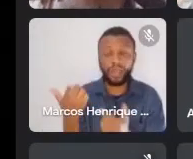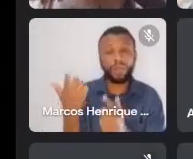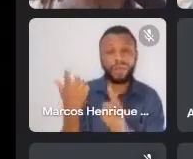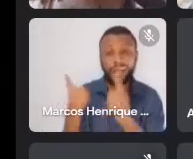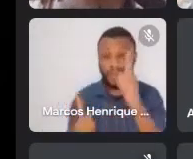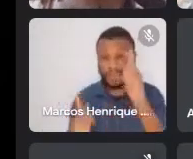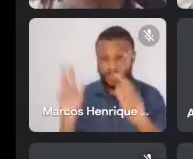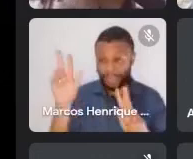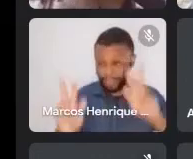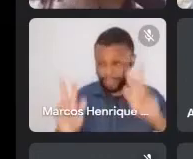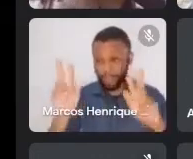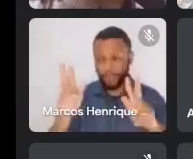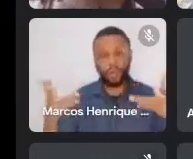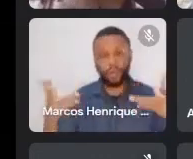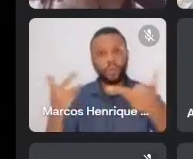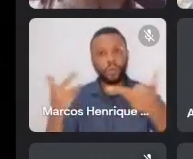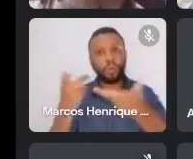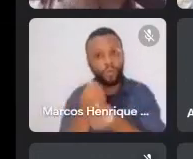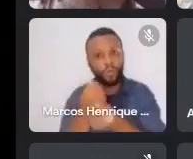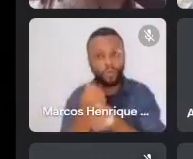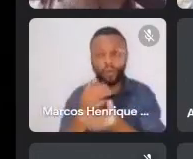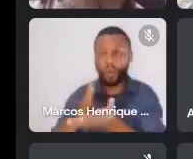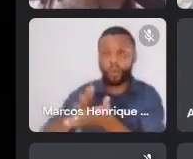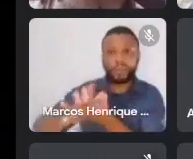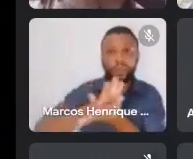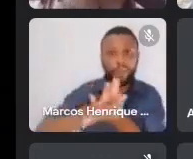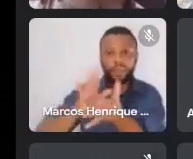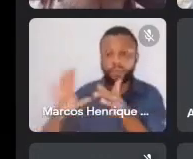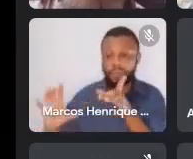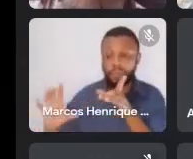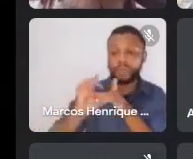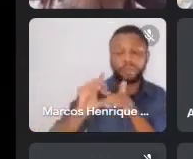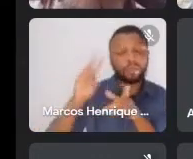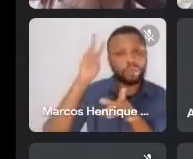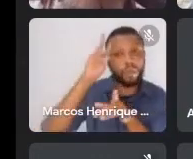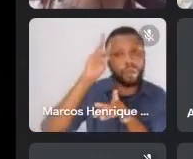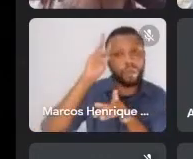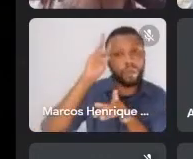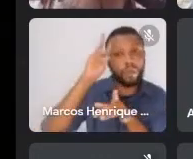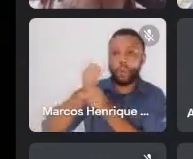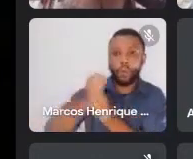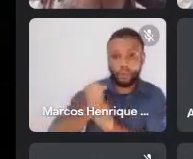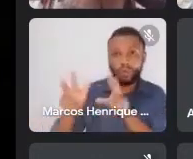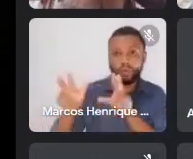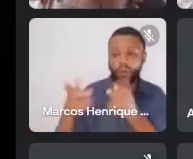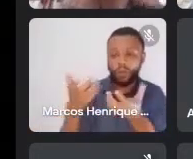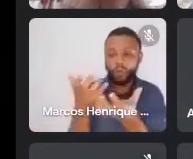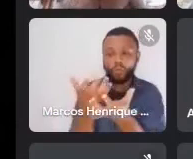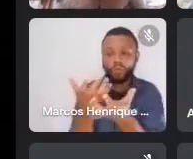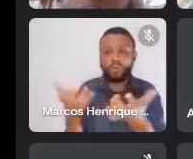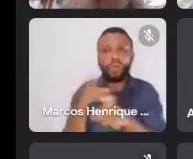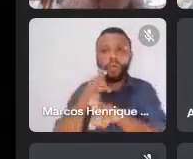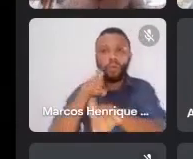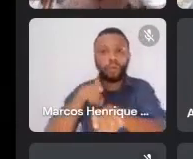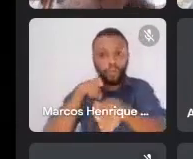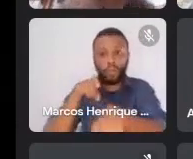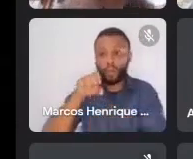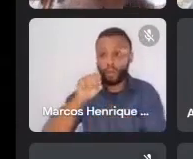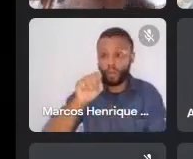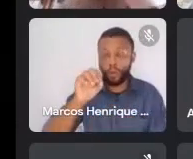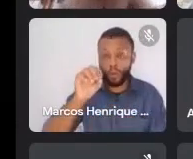E os sambas eram sambas, assim, realmente, majestosos, sambas primorosos como o El Cervantes. Para mim, foi muito curioso, porque